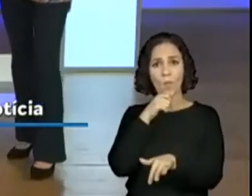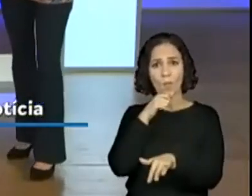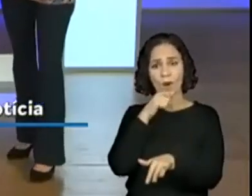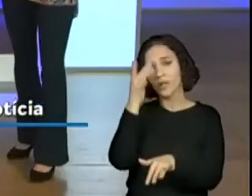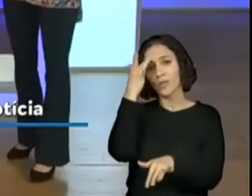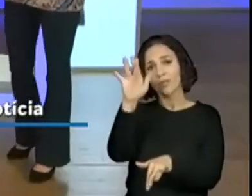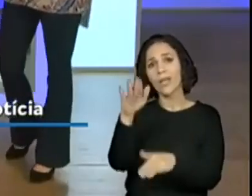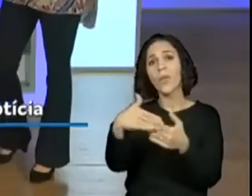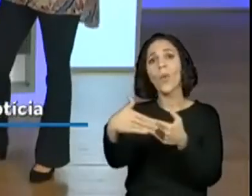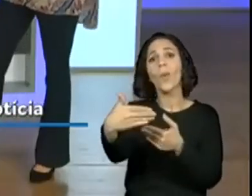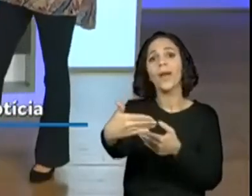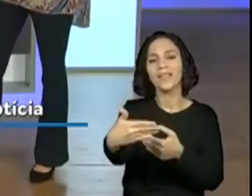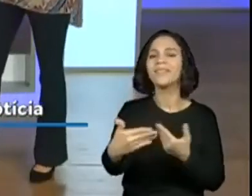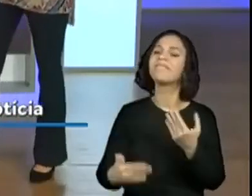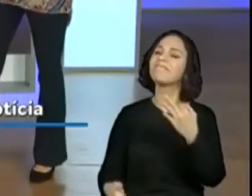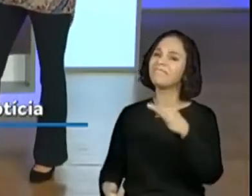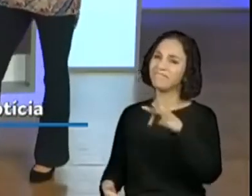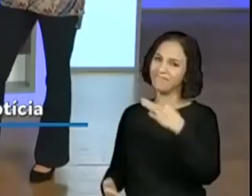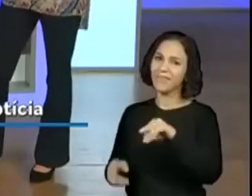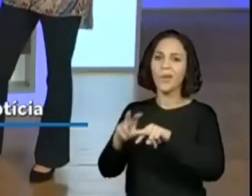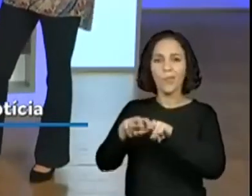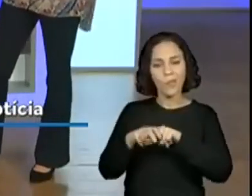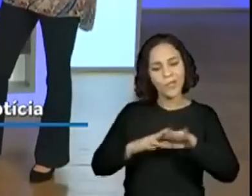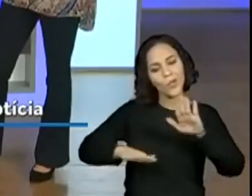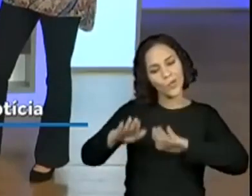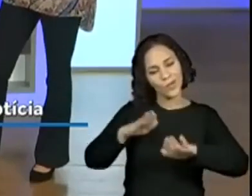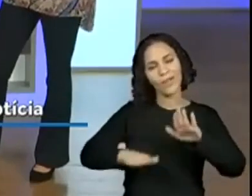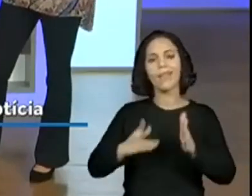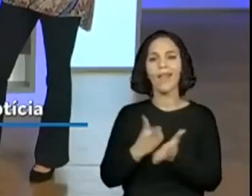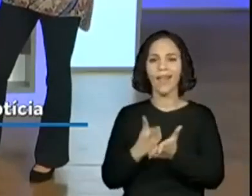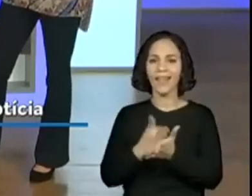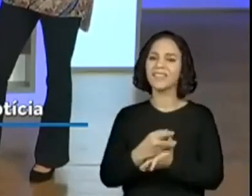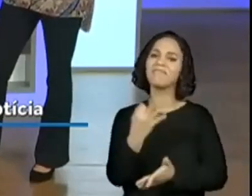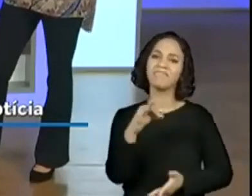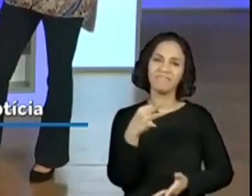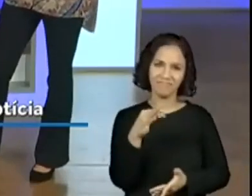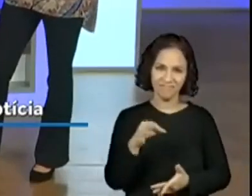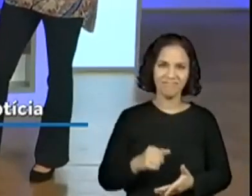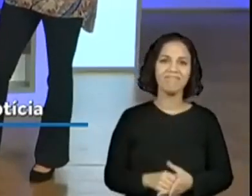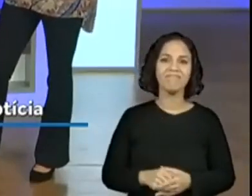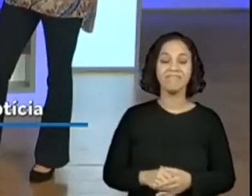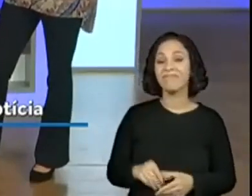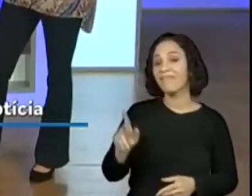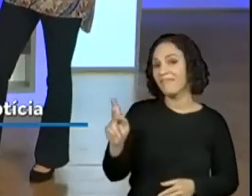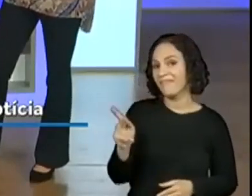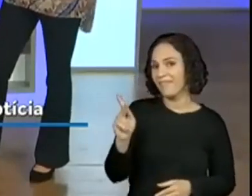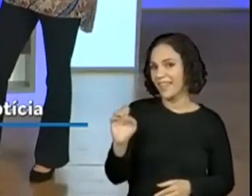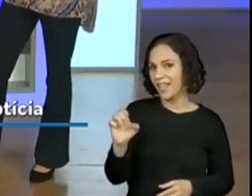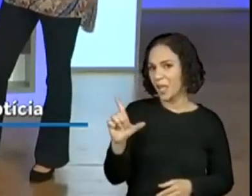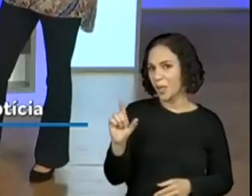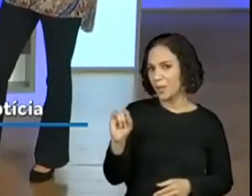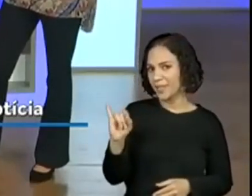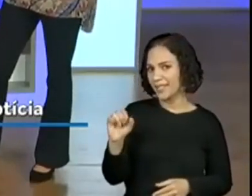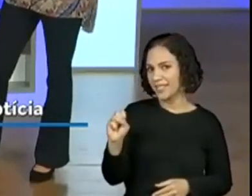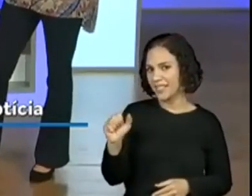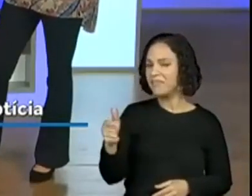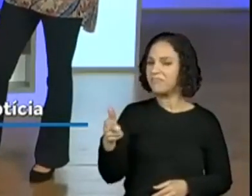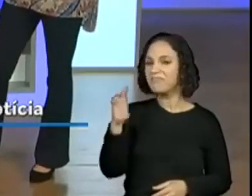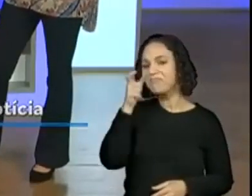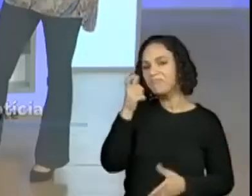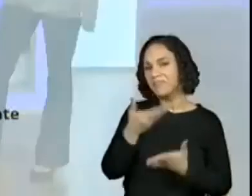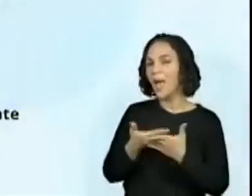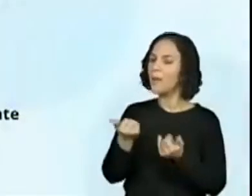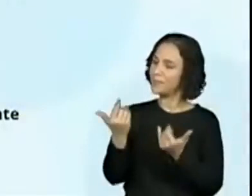não sabemos. Por isso, todo cuidado ainda, não é? Ó, a Luna Eloísa e Maria Fernanda acompanhando com atenção. Isso mesmo. Então,